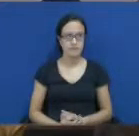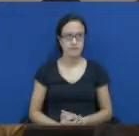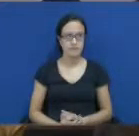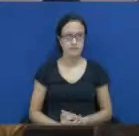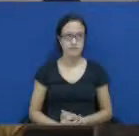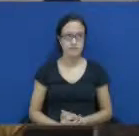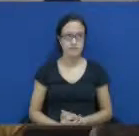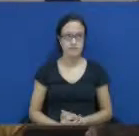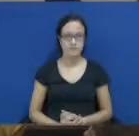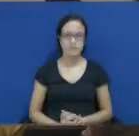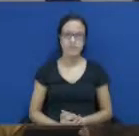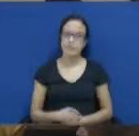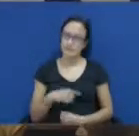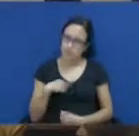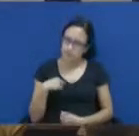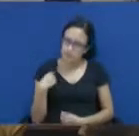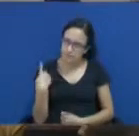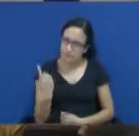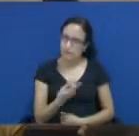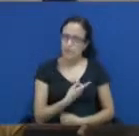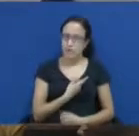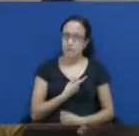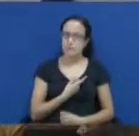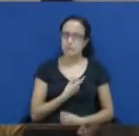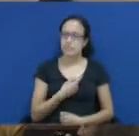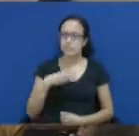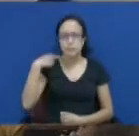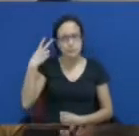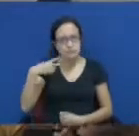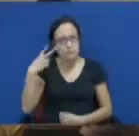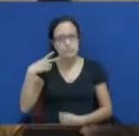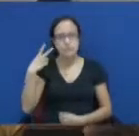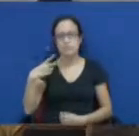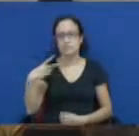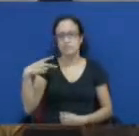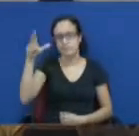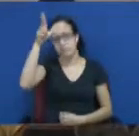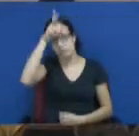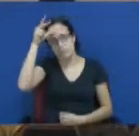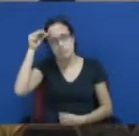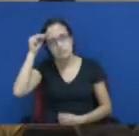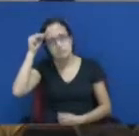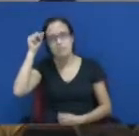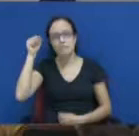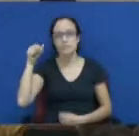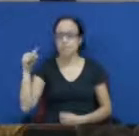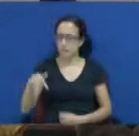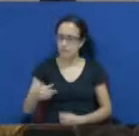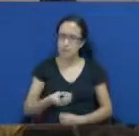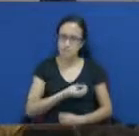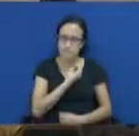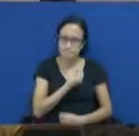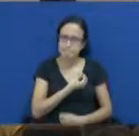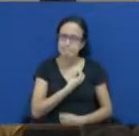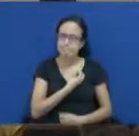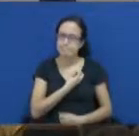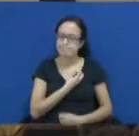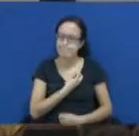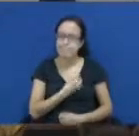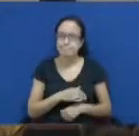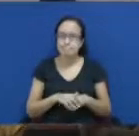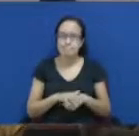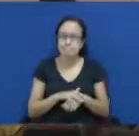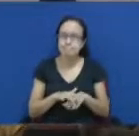Pois bem, a bancada governista, os vereadores que estão aqui, estão sensíveis a essa causa,